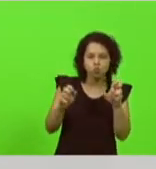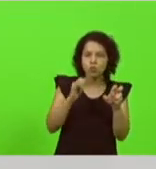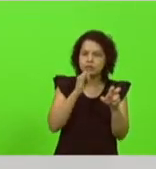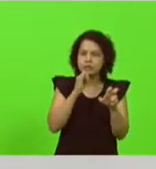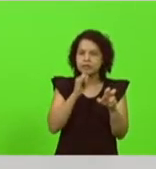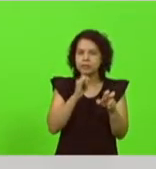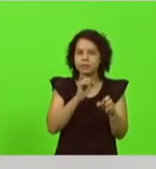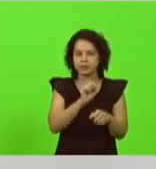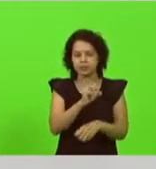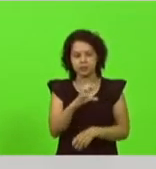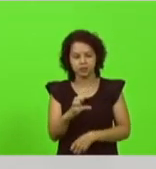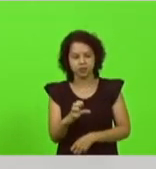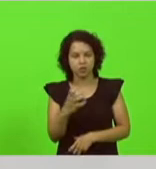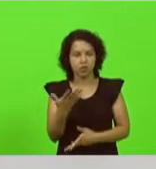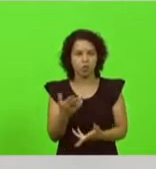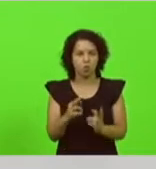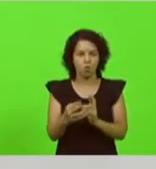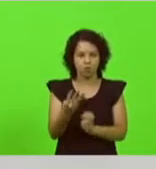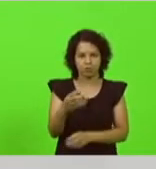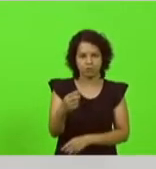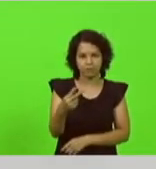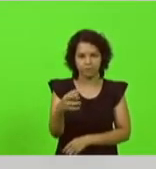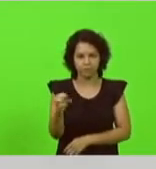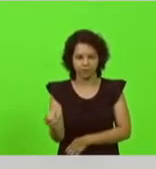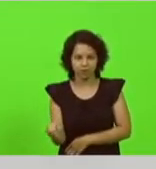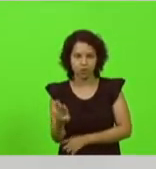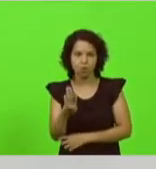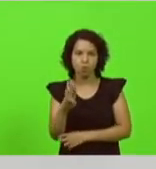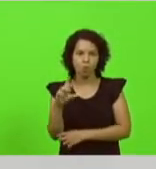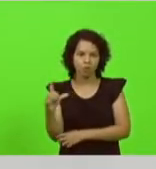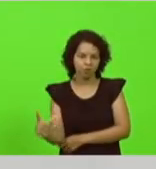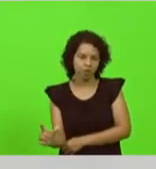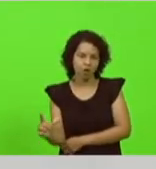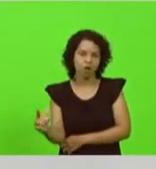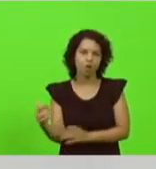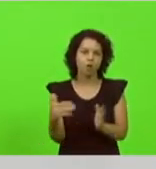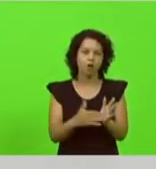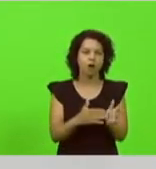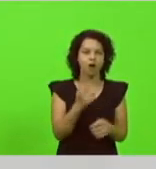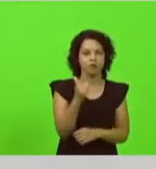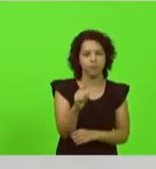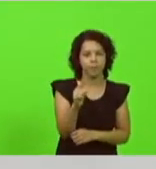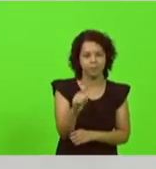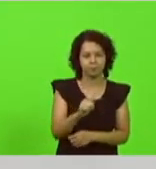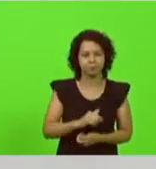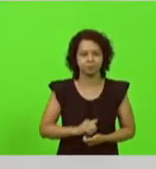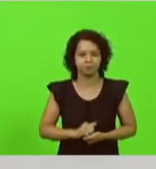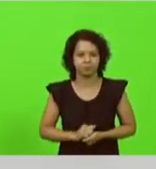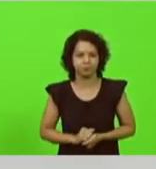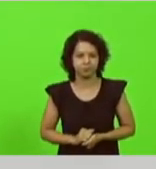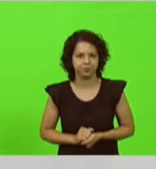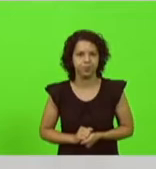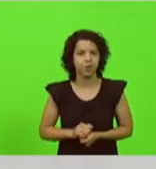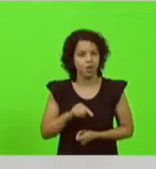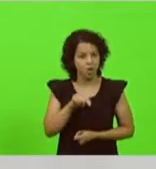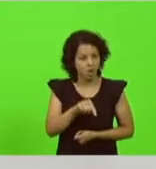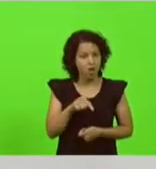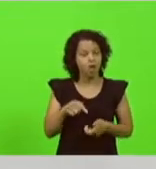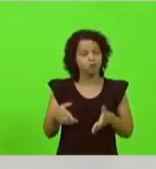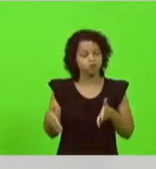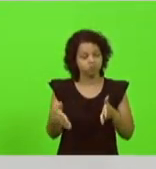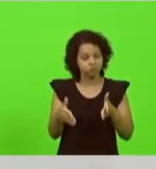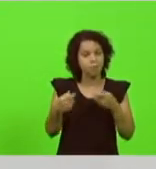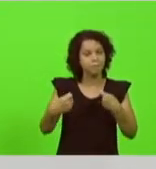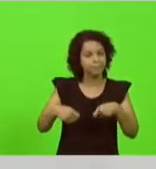que liga Blumenau, Guabiruba, Gaspar. A rodovia que circula na nossa região precisam urgentemente de